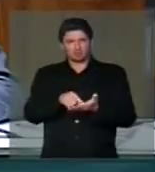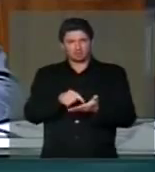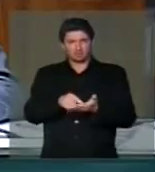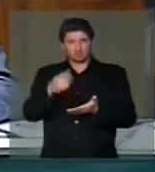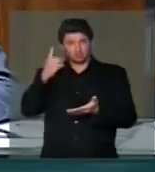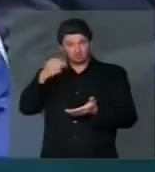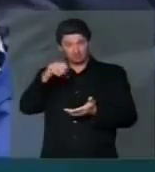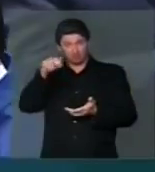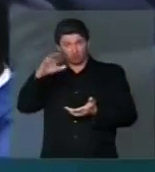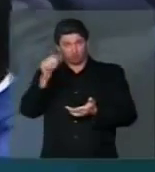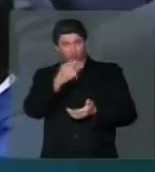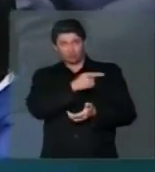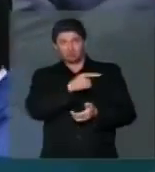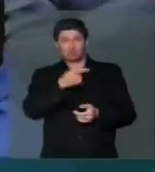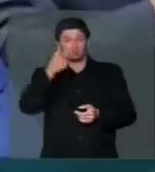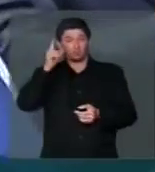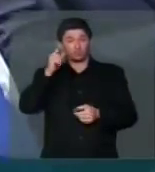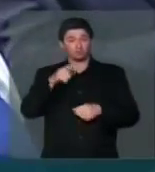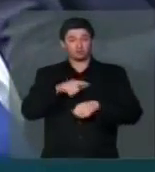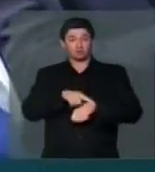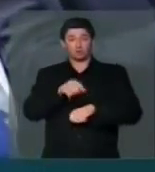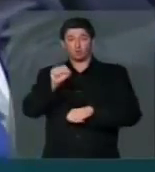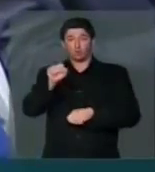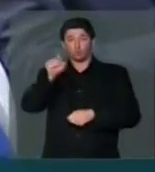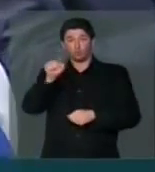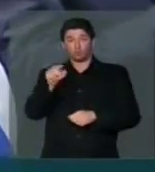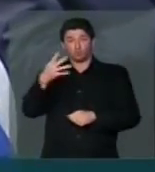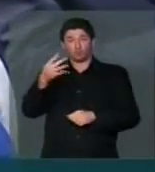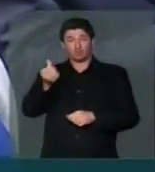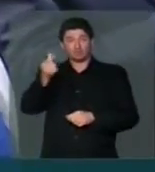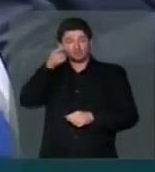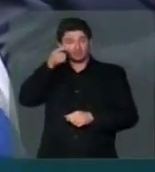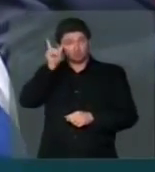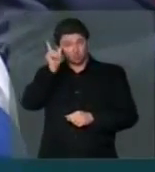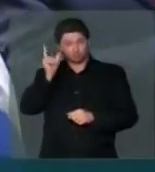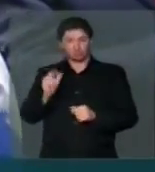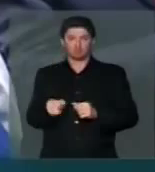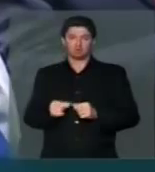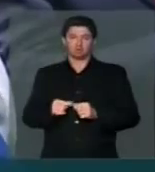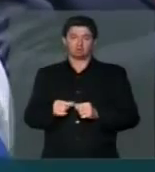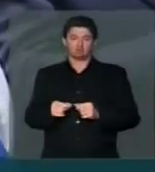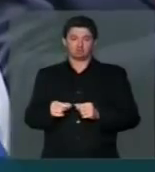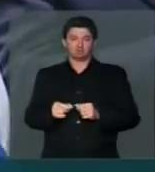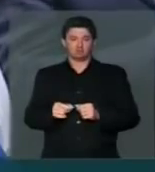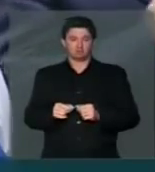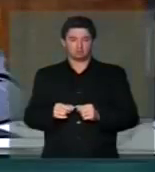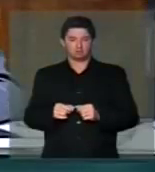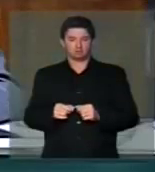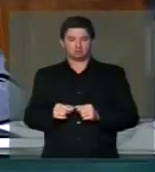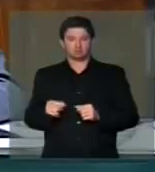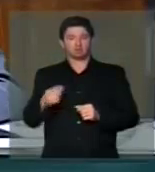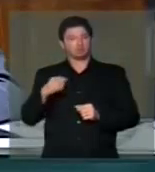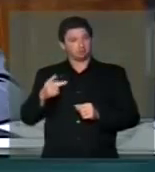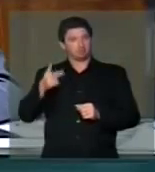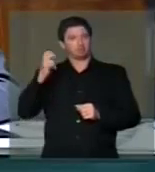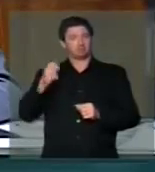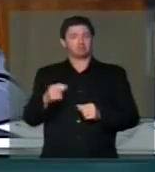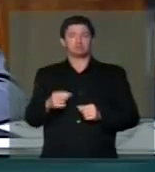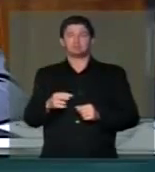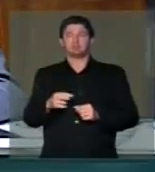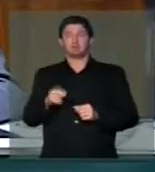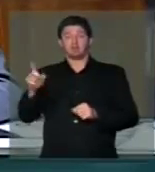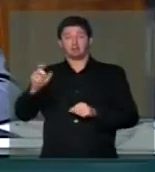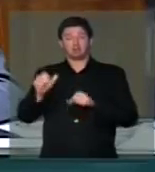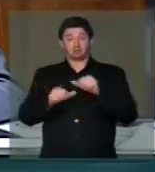Mendonça, às 20 horas e 46 minutos de ontem. Deu para perceber que ele